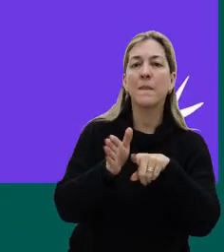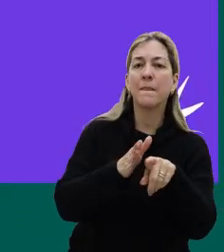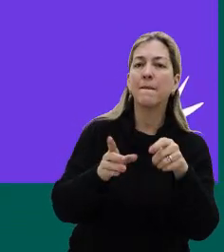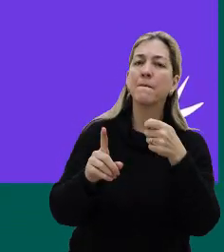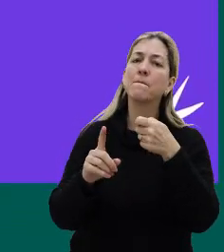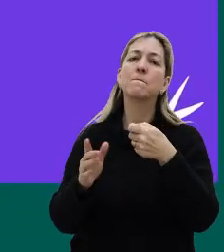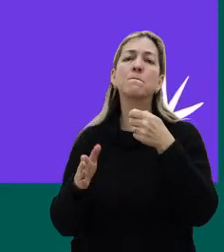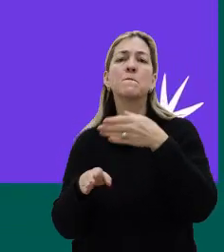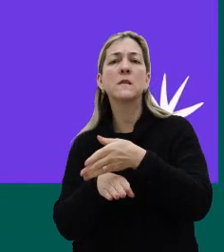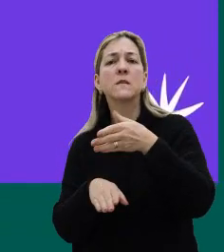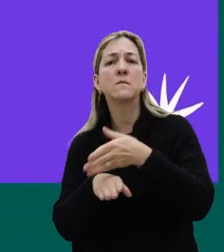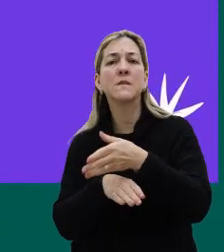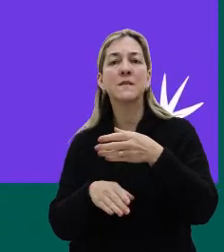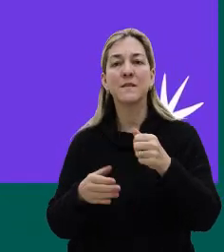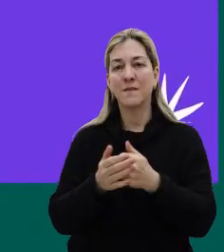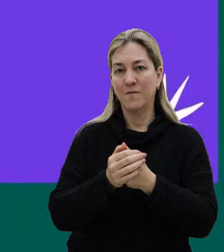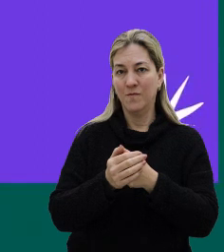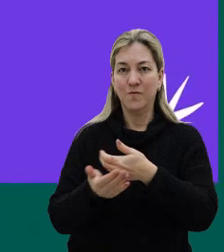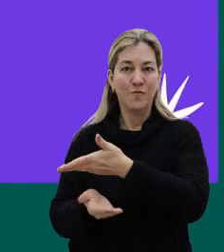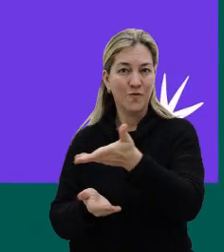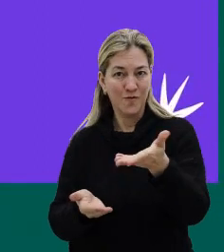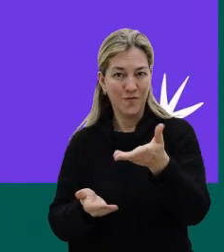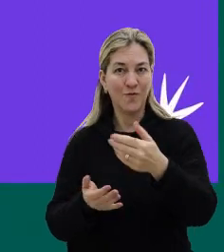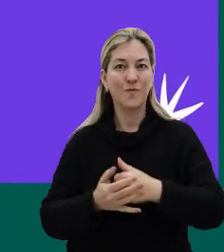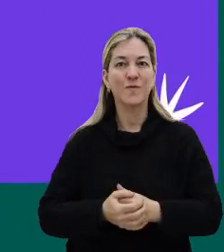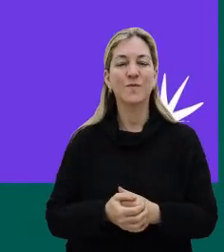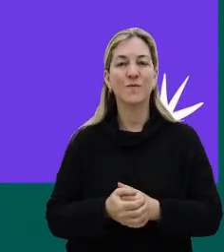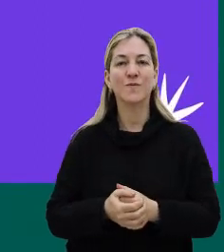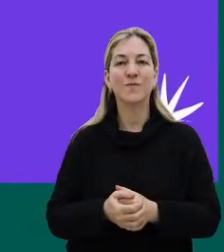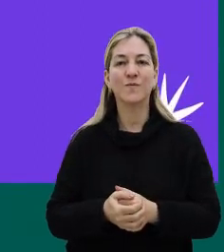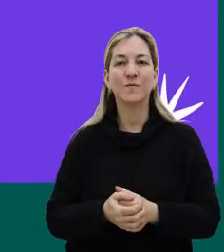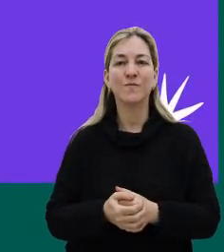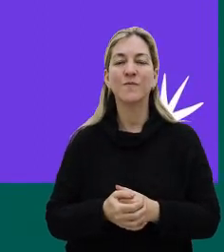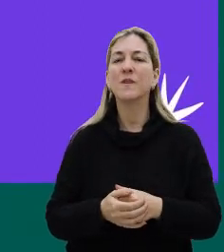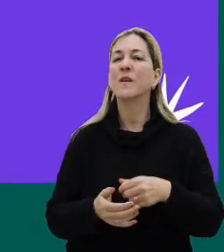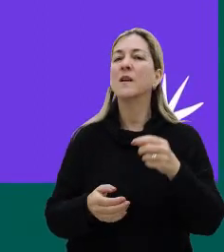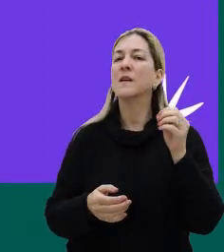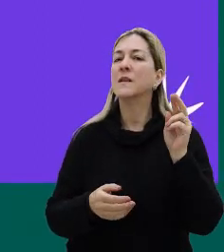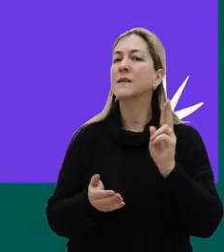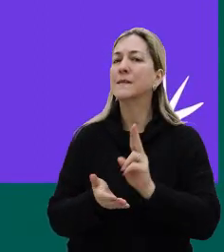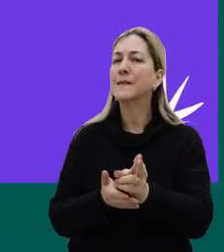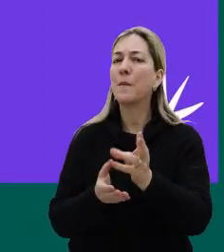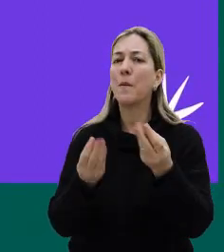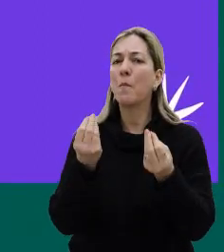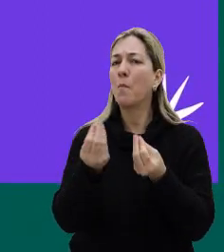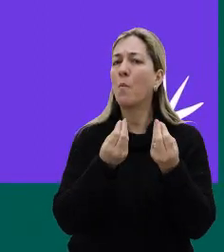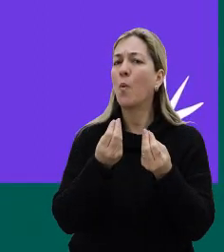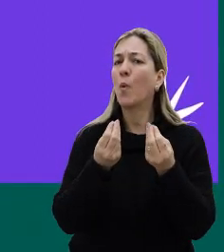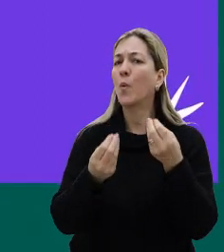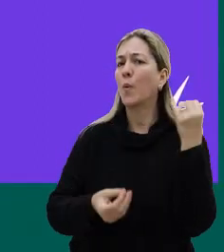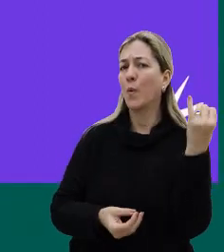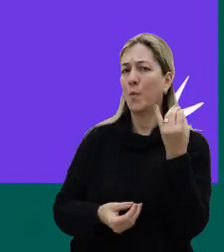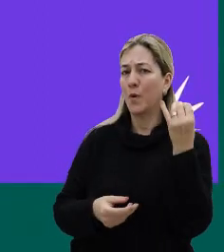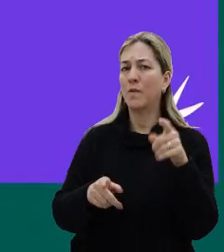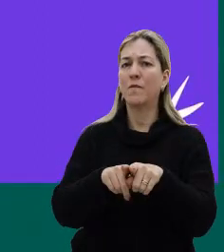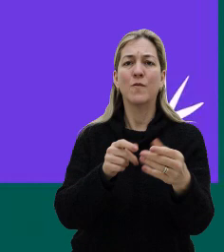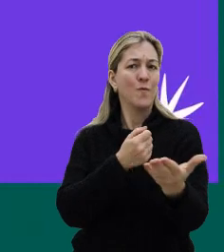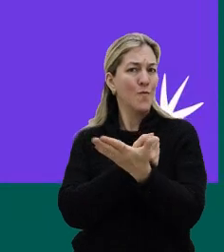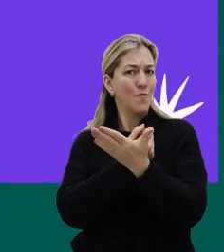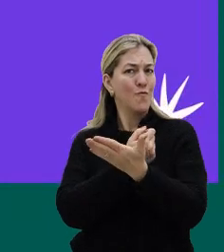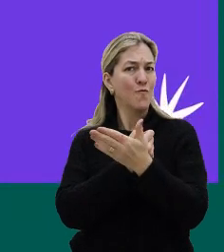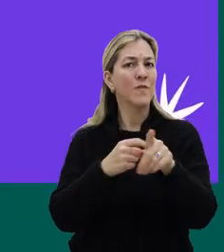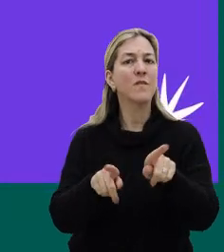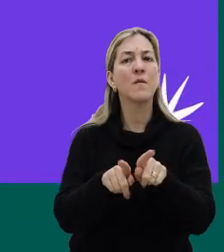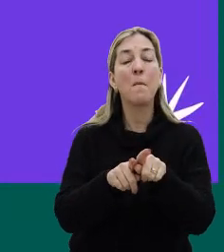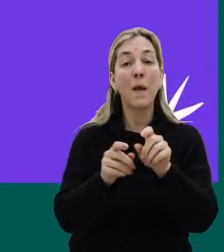a participação de vocês. Ela é sempre muito importante e nos ajuda